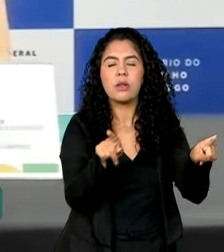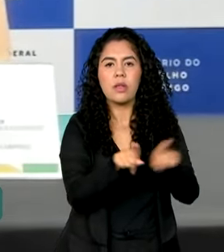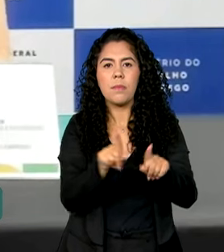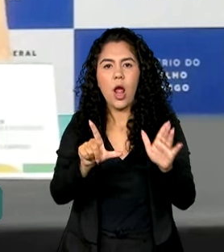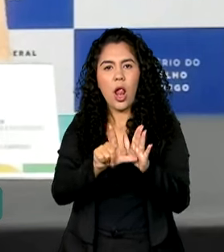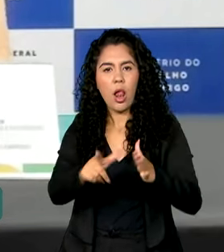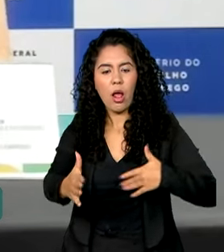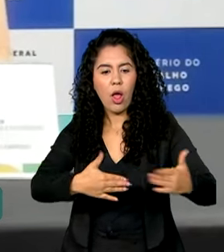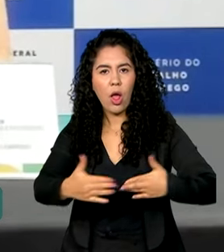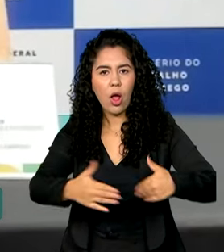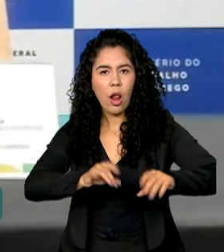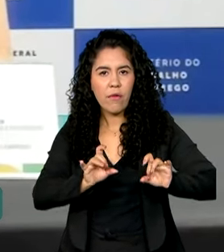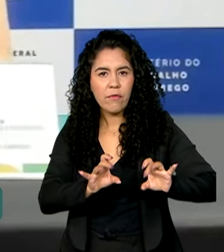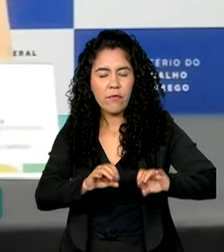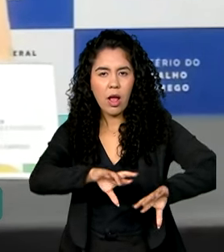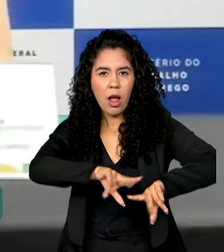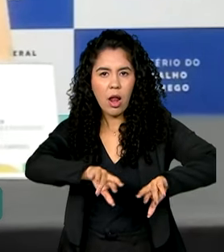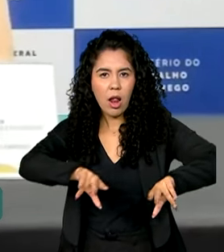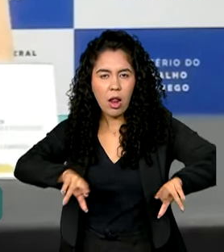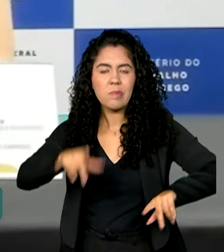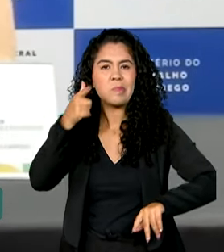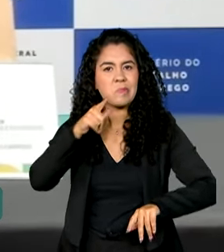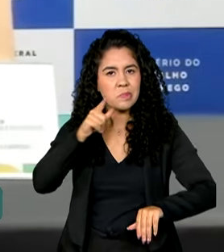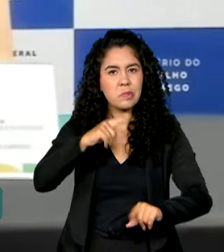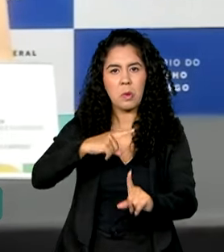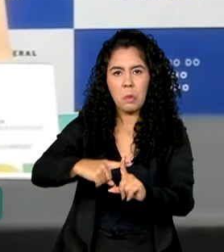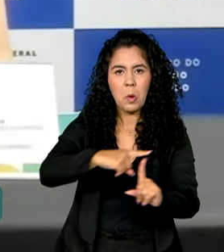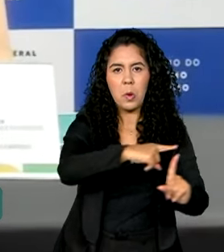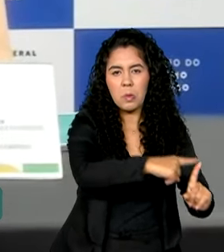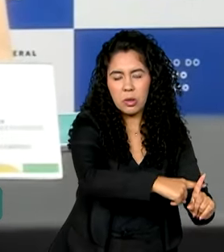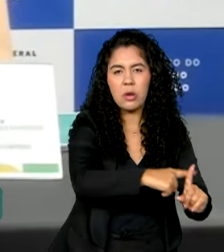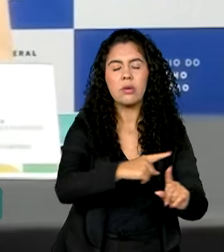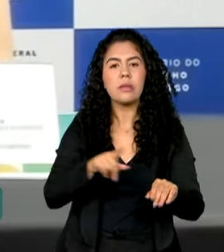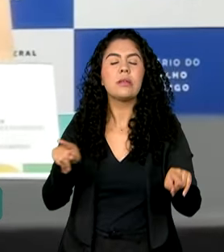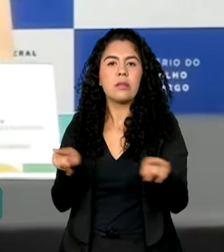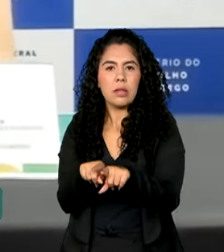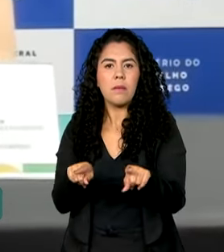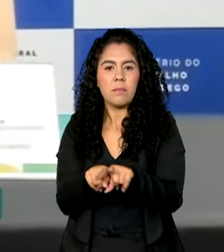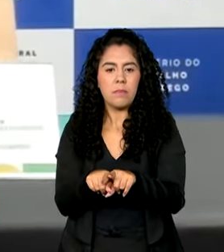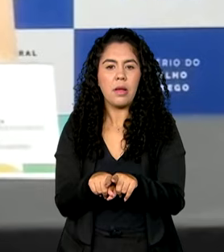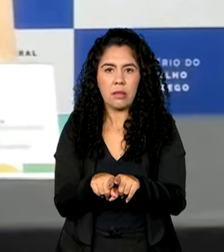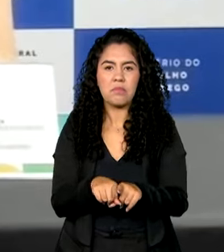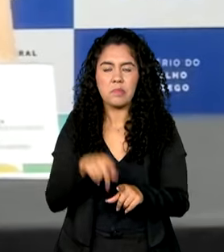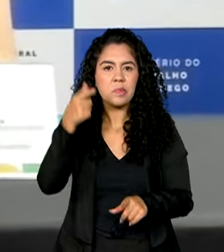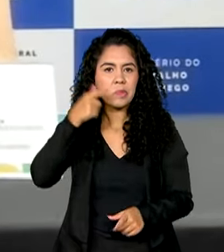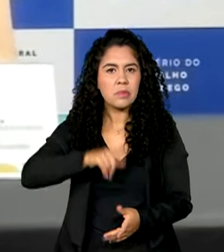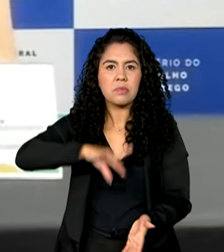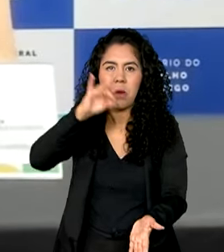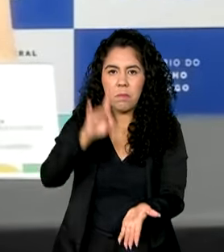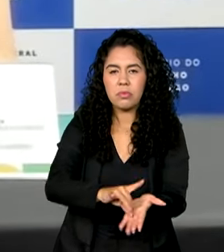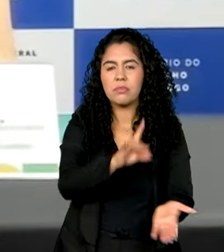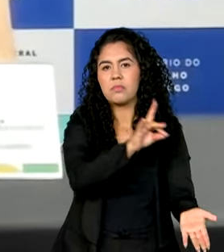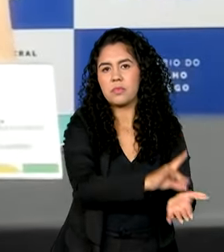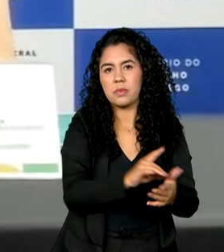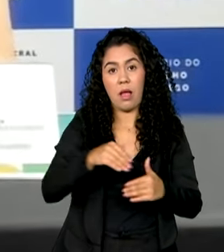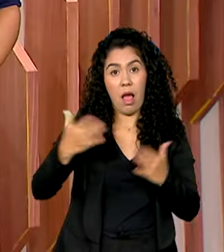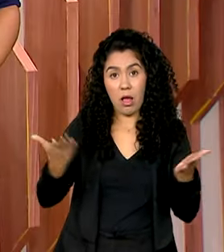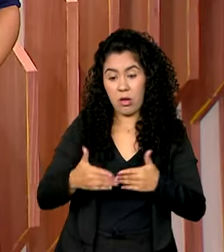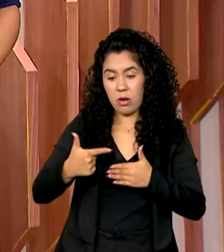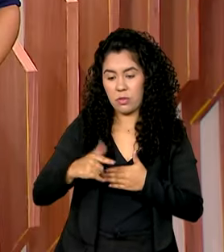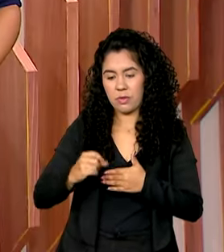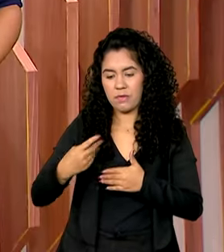já apontava elementos positivos, que a gente está vendo se concretizarem mais em 2024.